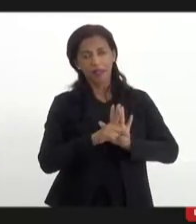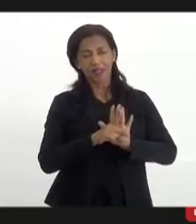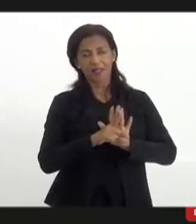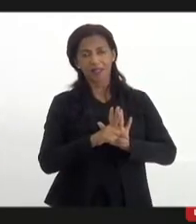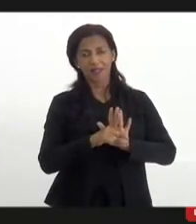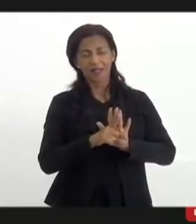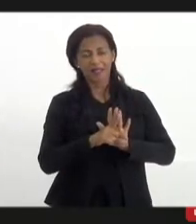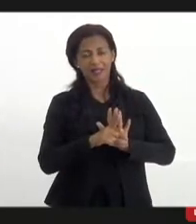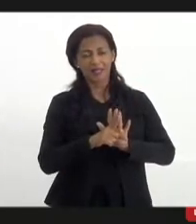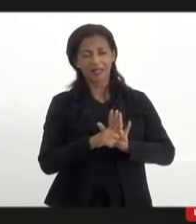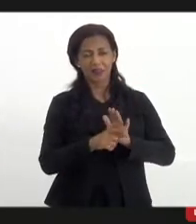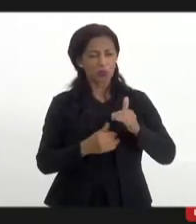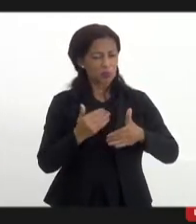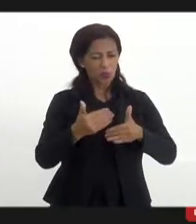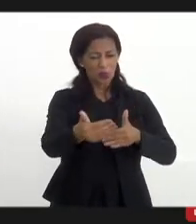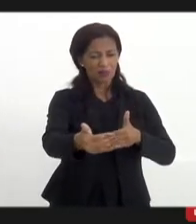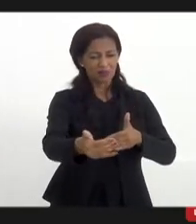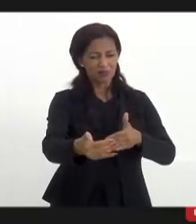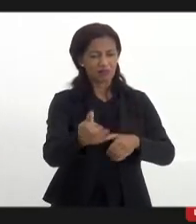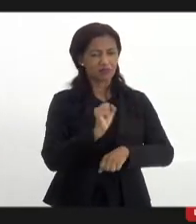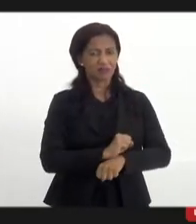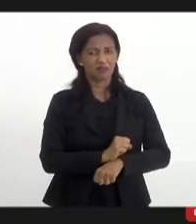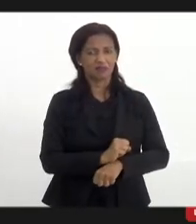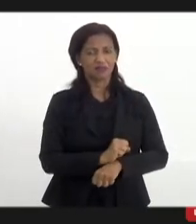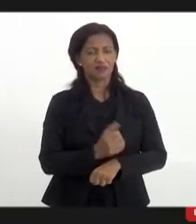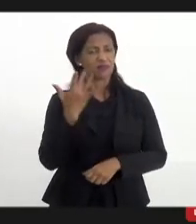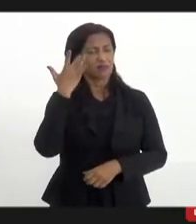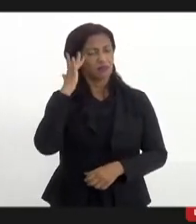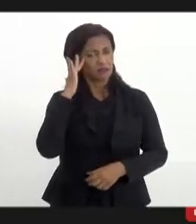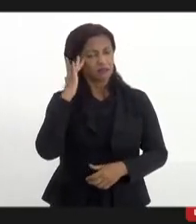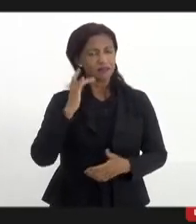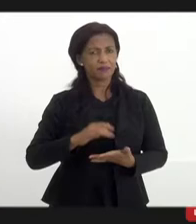meio que paralisadas. Então, acho que a gente tem que